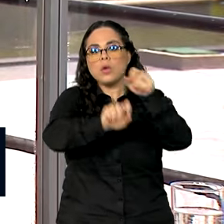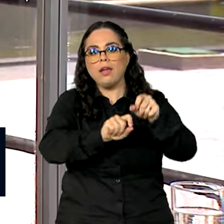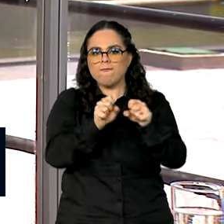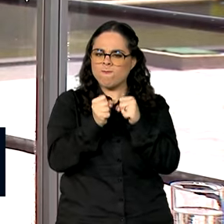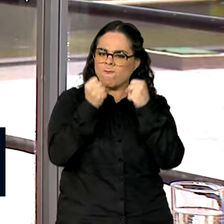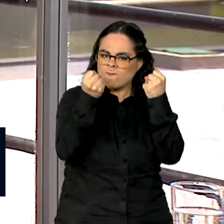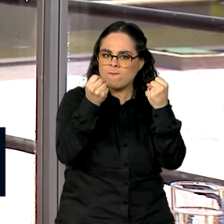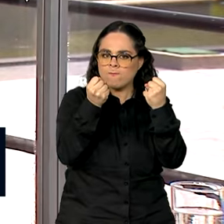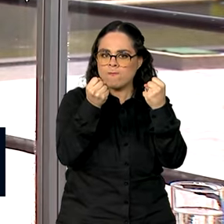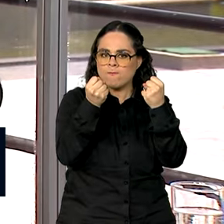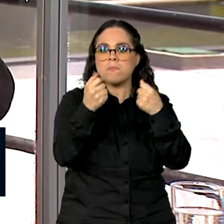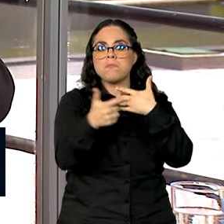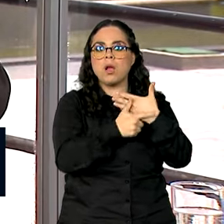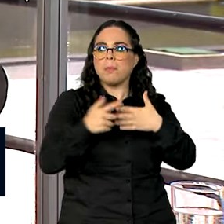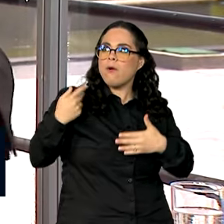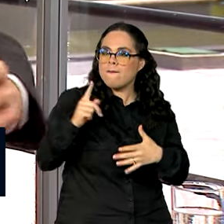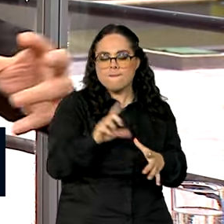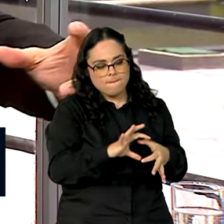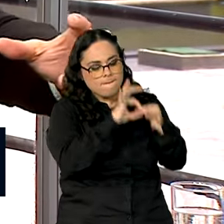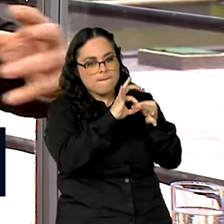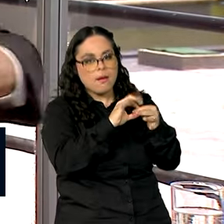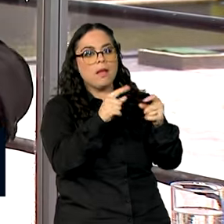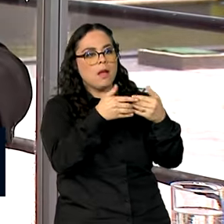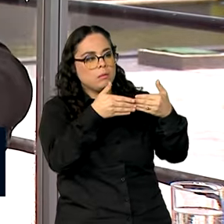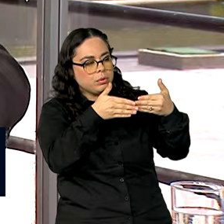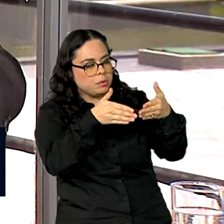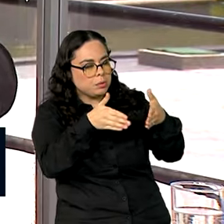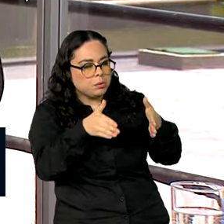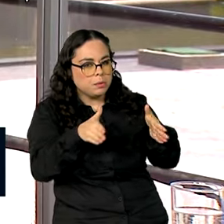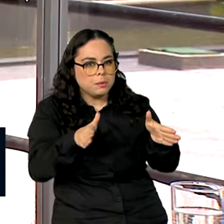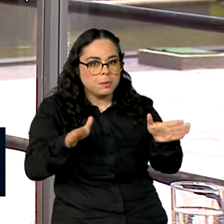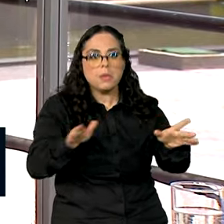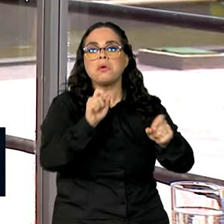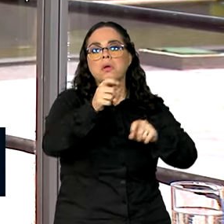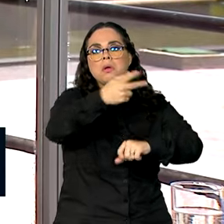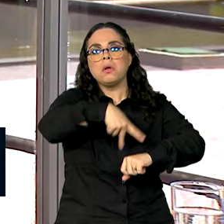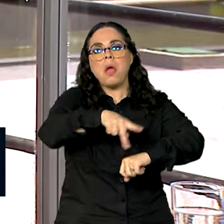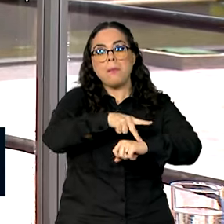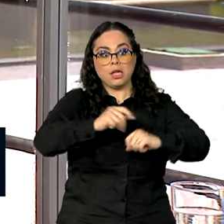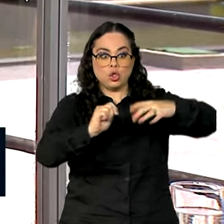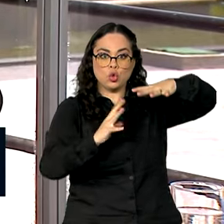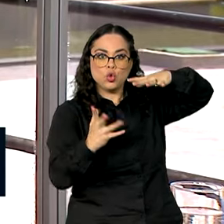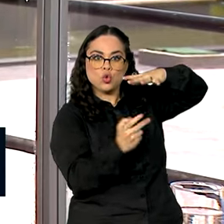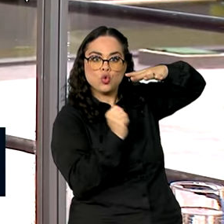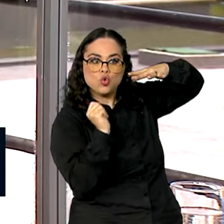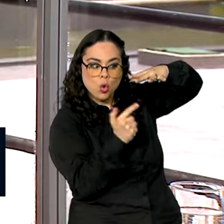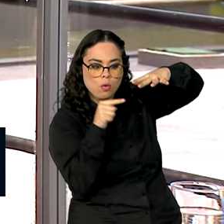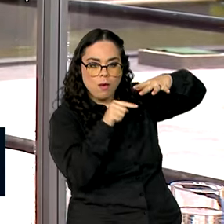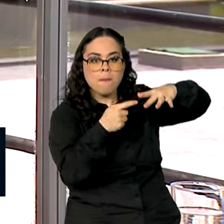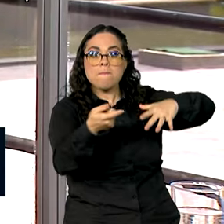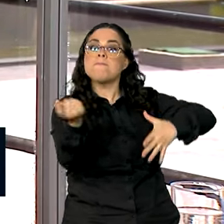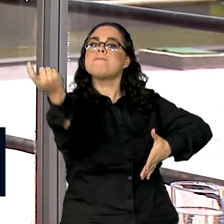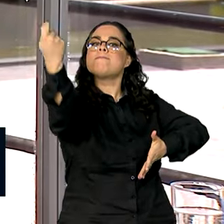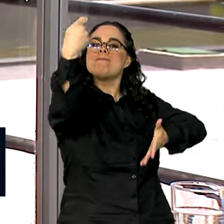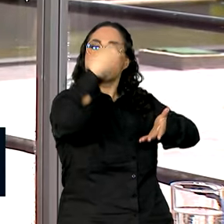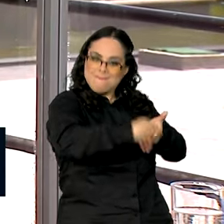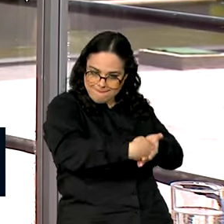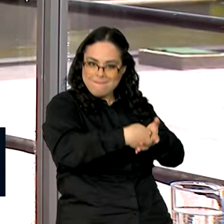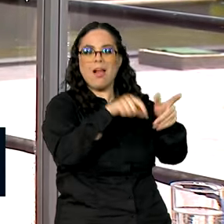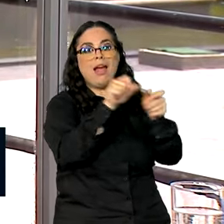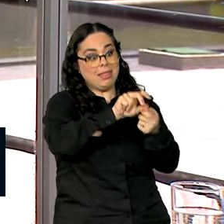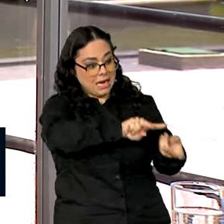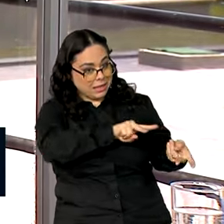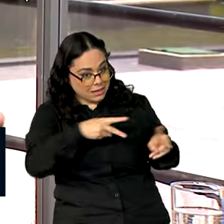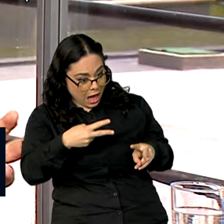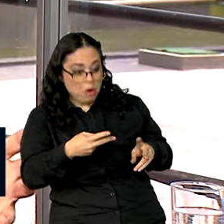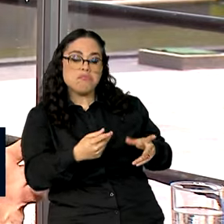feito e tem tido uma abertura muito grande para que os países do sul global sejam remunerados para fazer essa